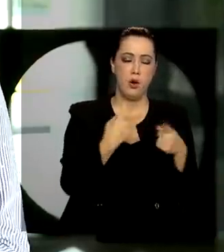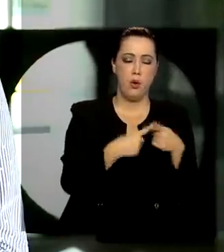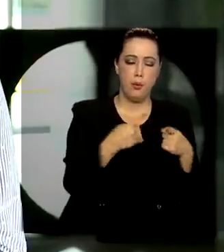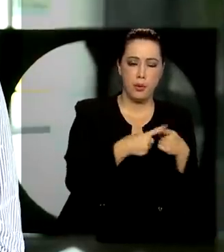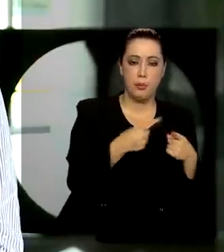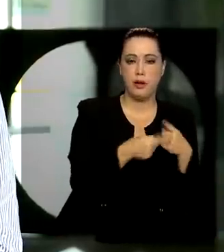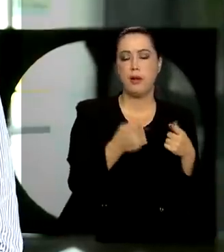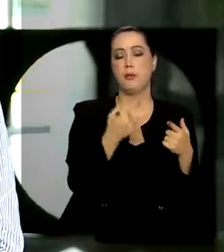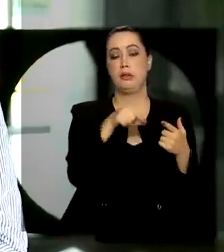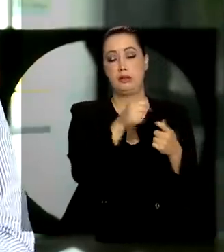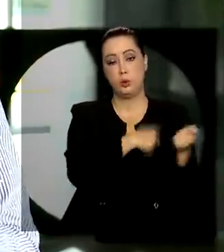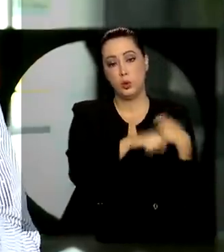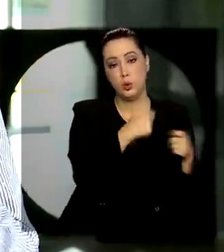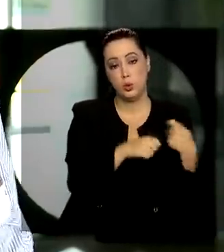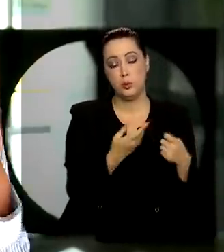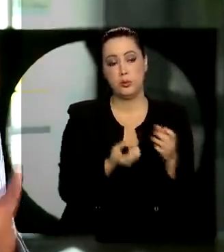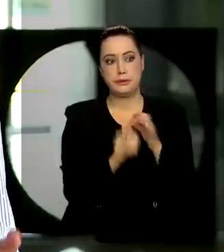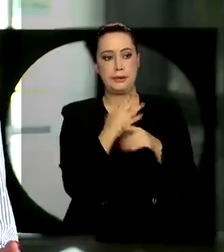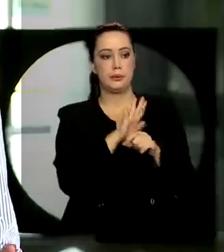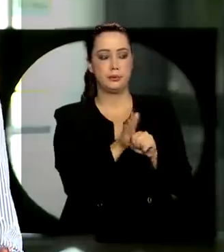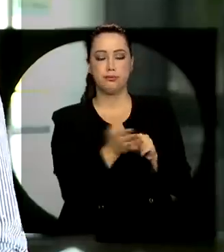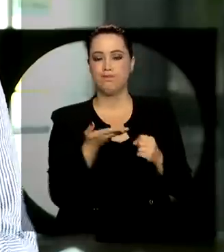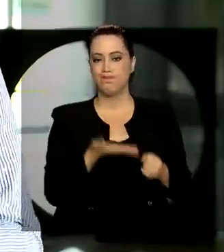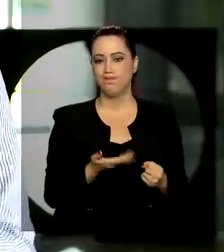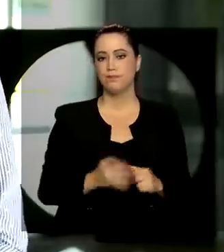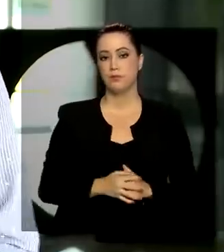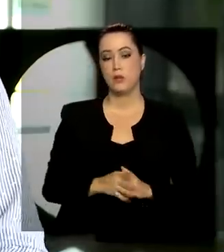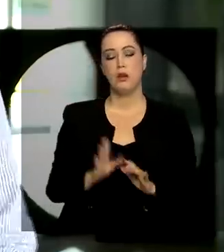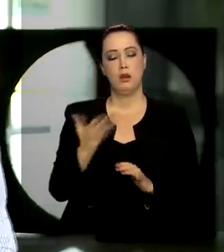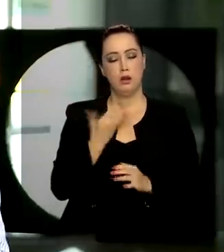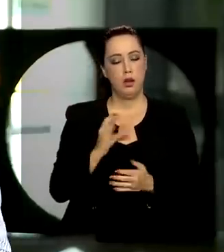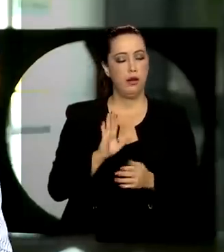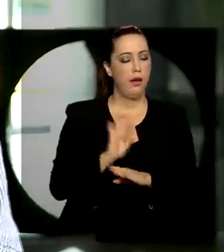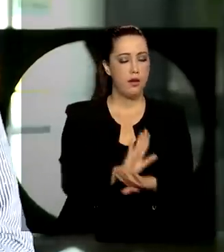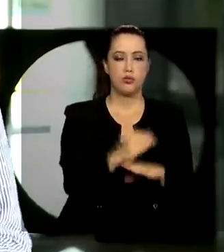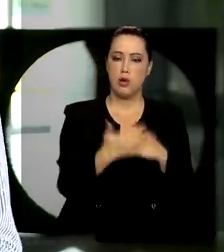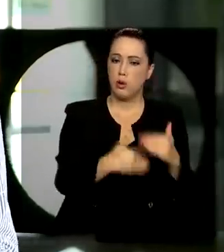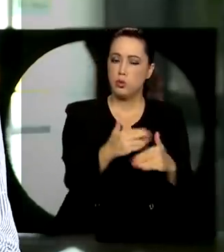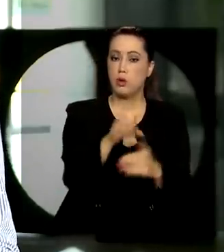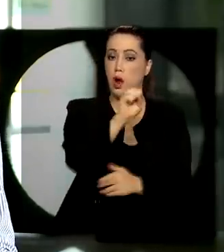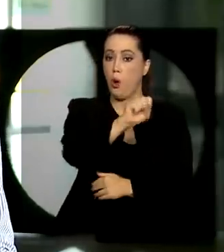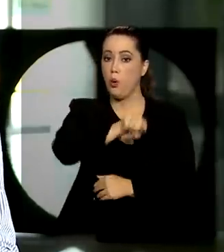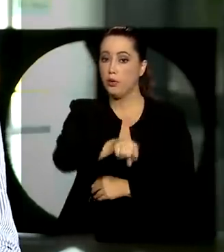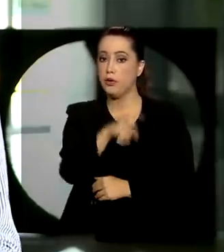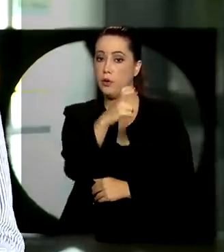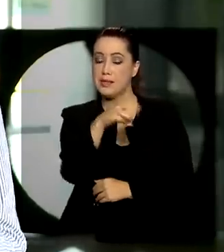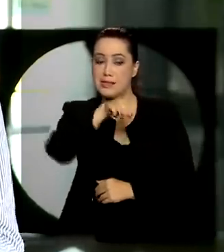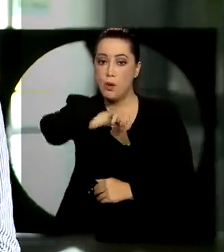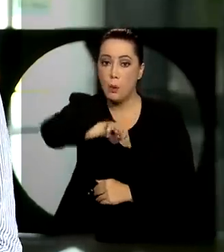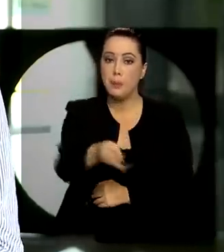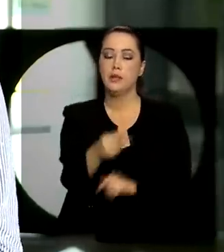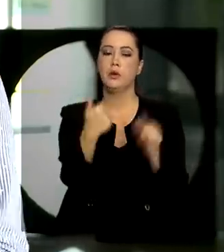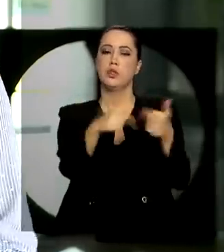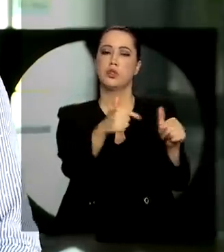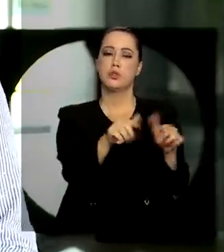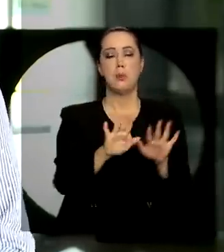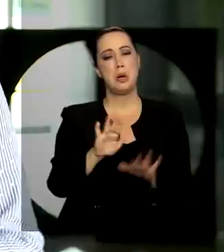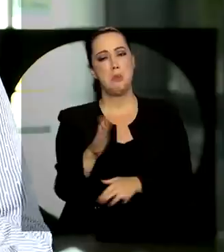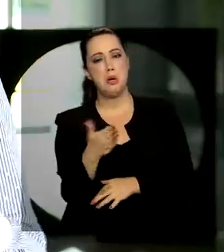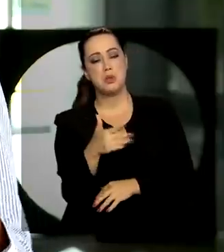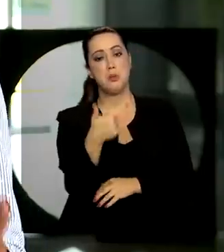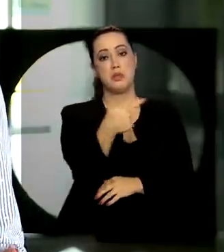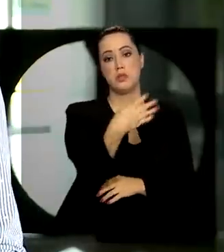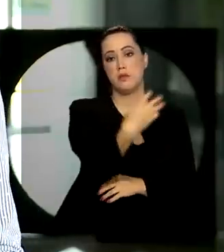O programa espera preservar até 8 milhões e meio de empregos, beneficiando cerca de 24 milhões